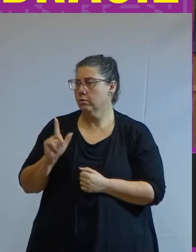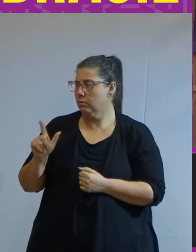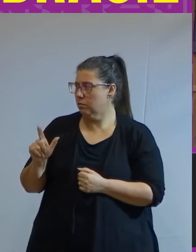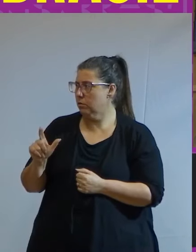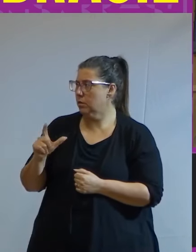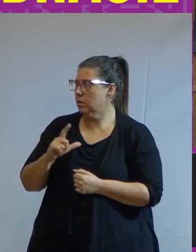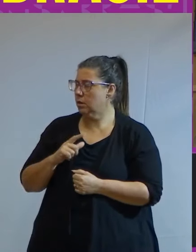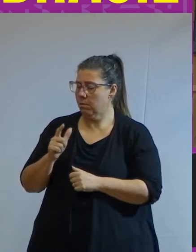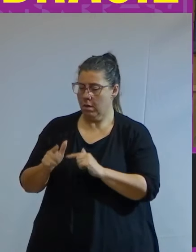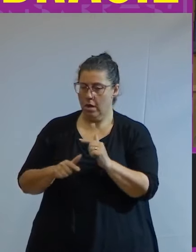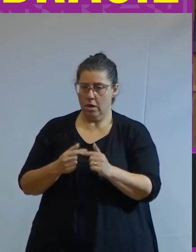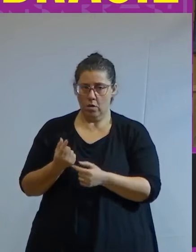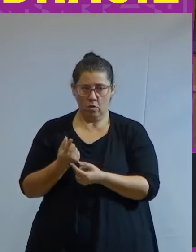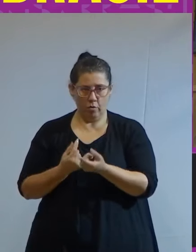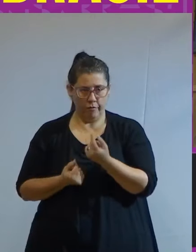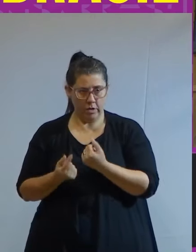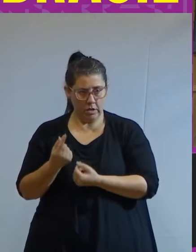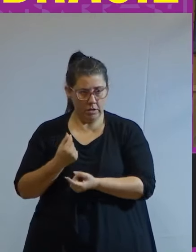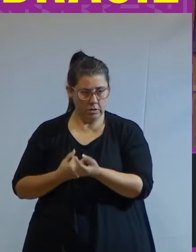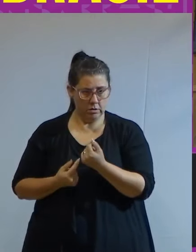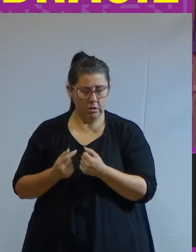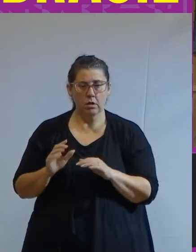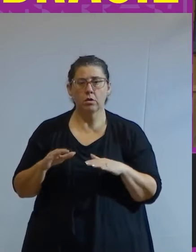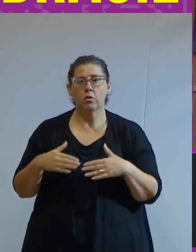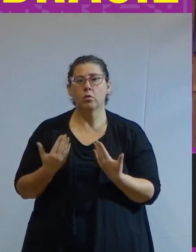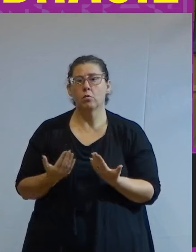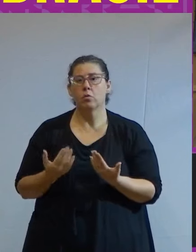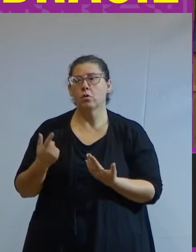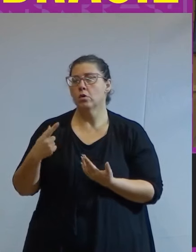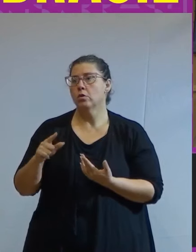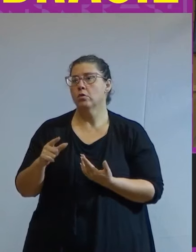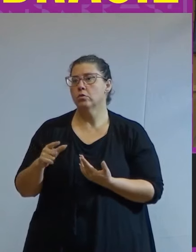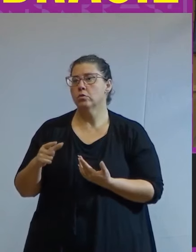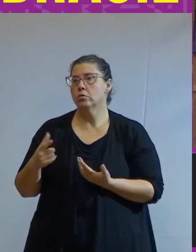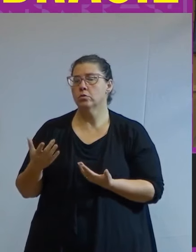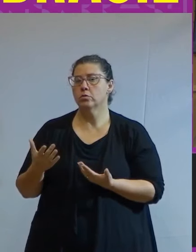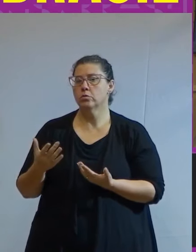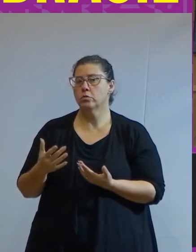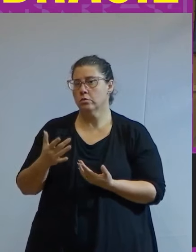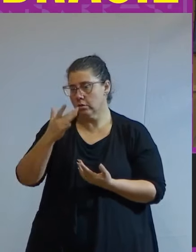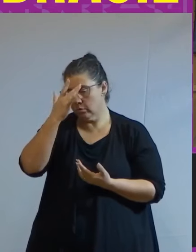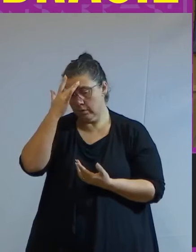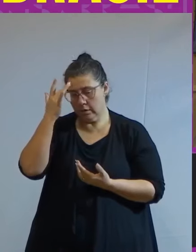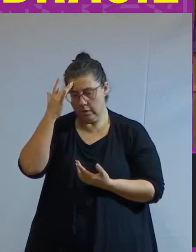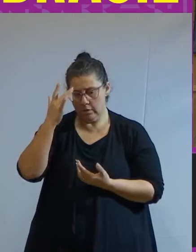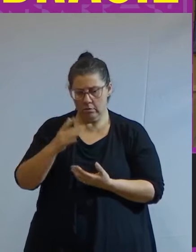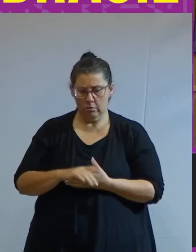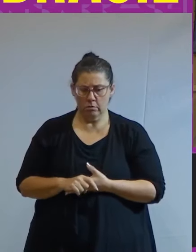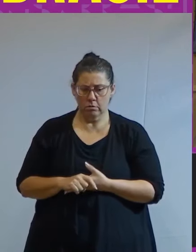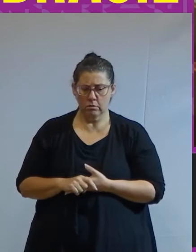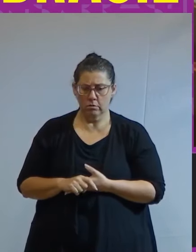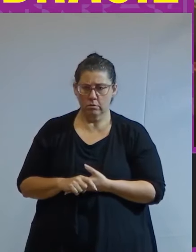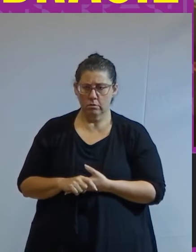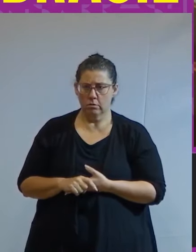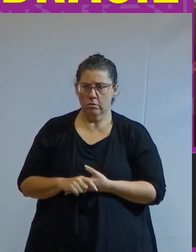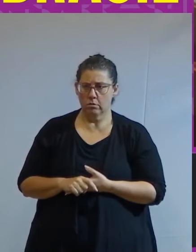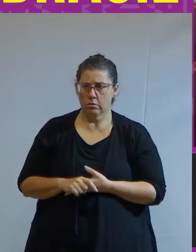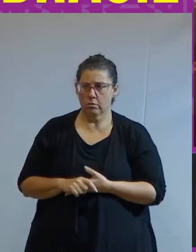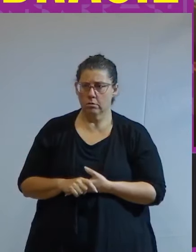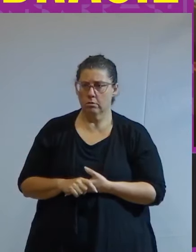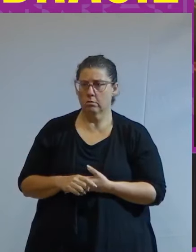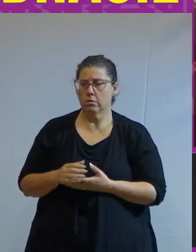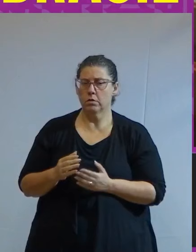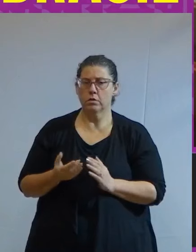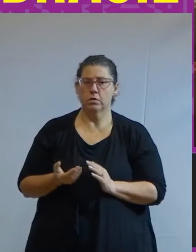finanças qual foi a sua conta na saúde mental que você pagou por estar